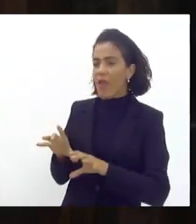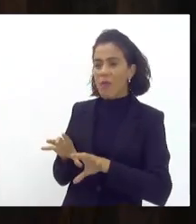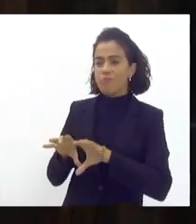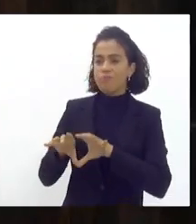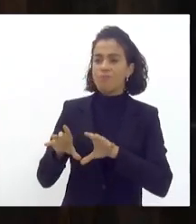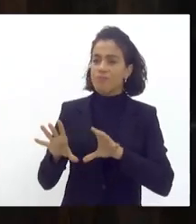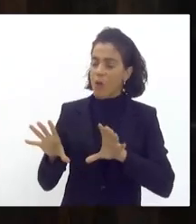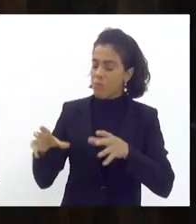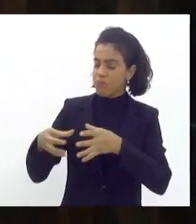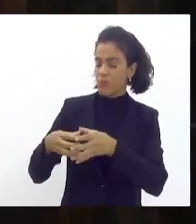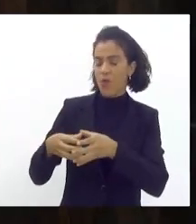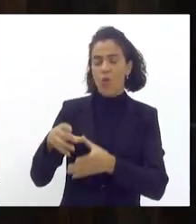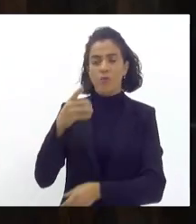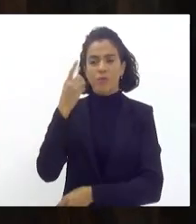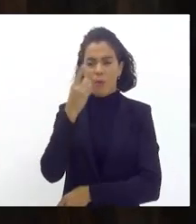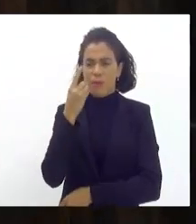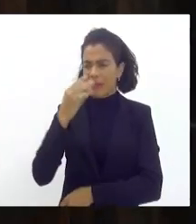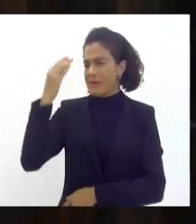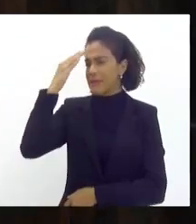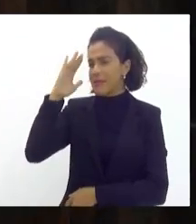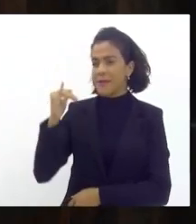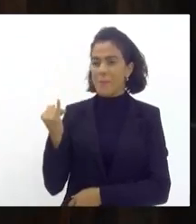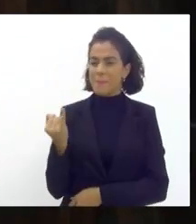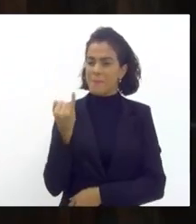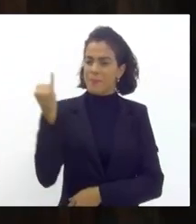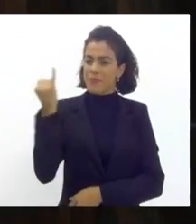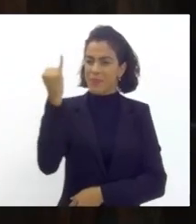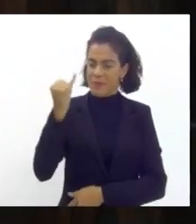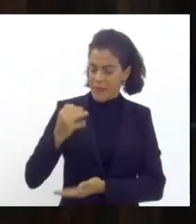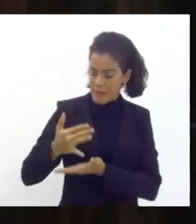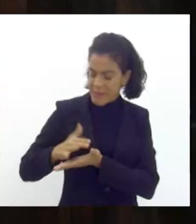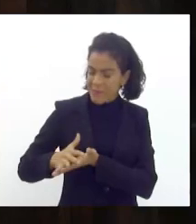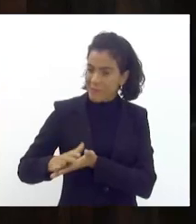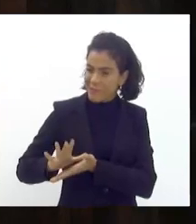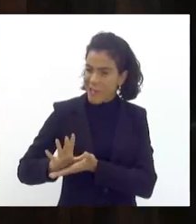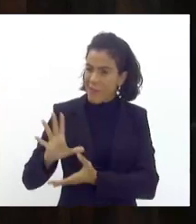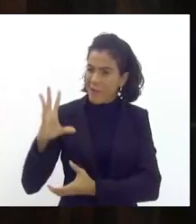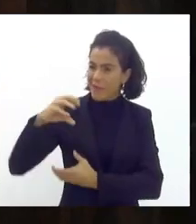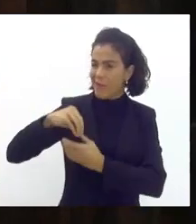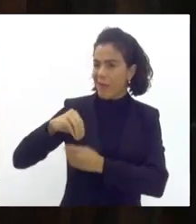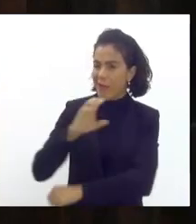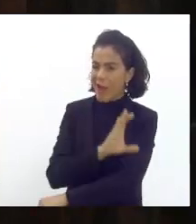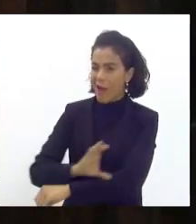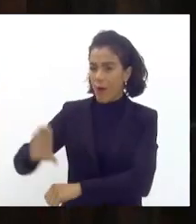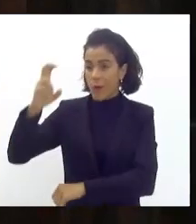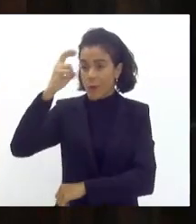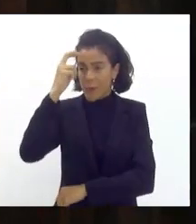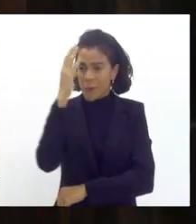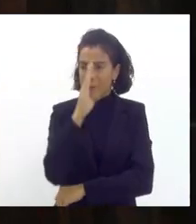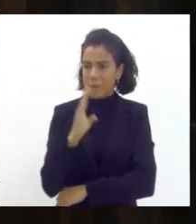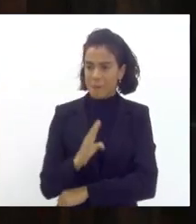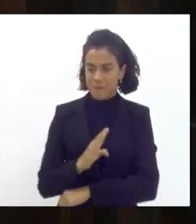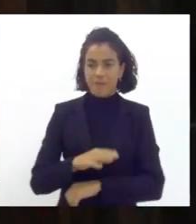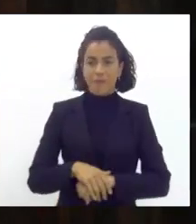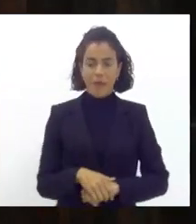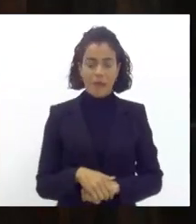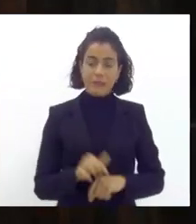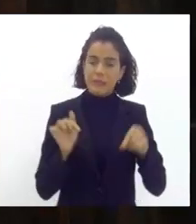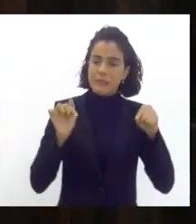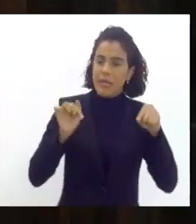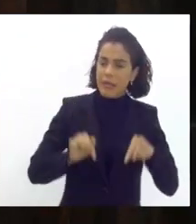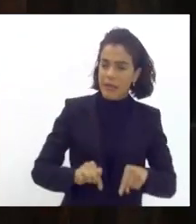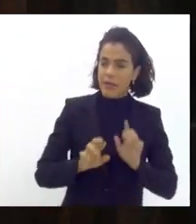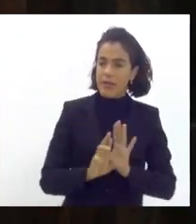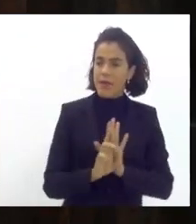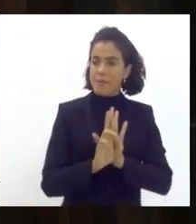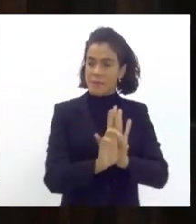entendem a importância do carnaval a importância do samba na cultura do brasileiro e aqui em nome